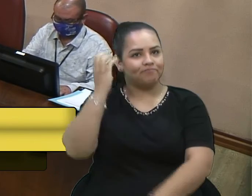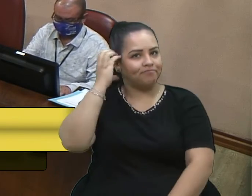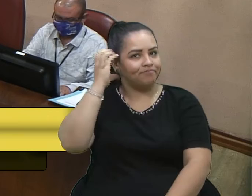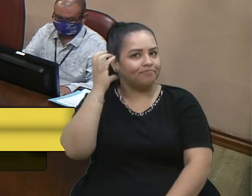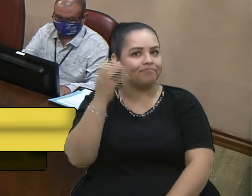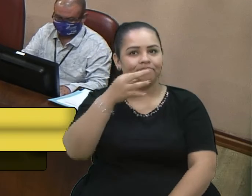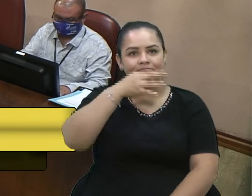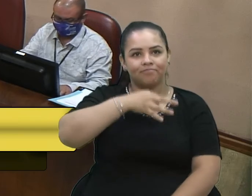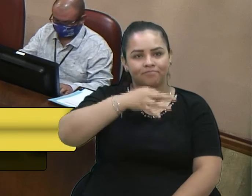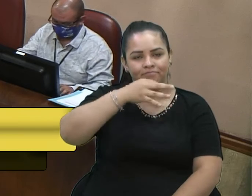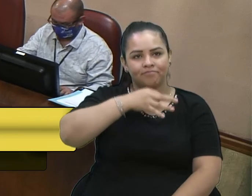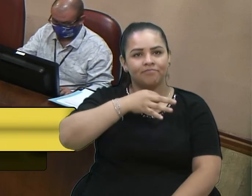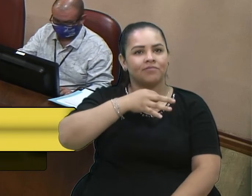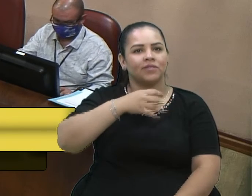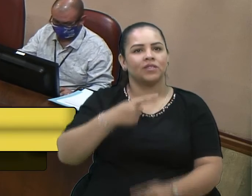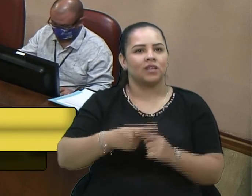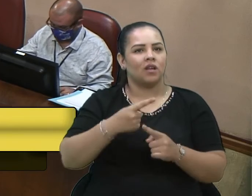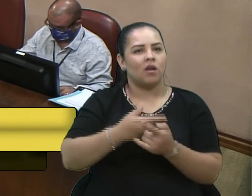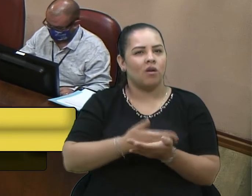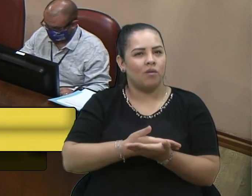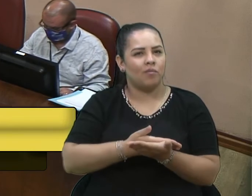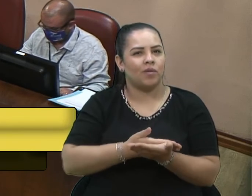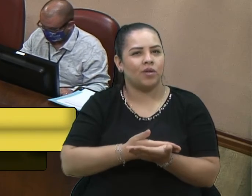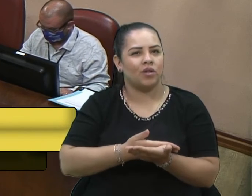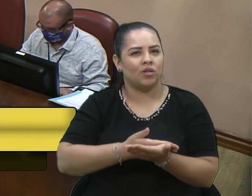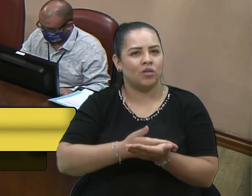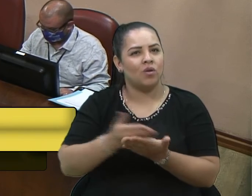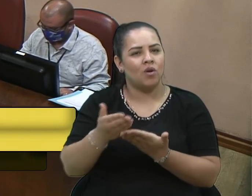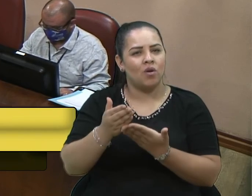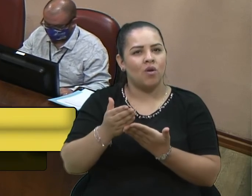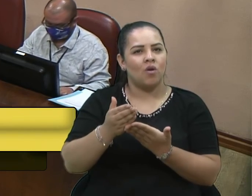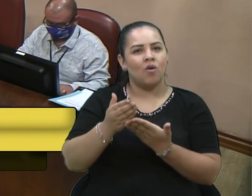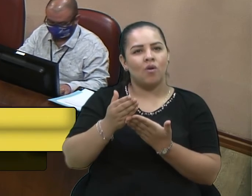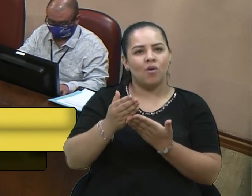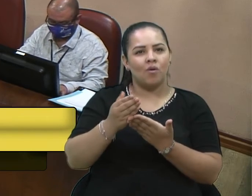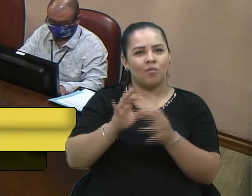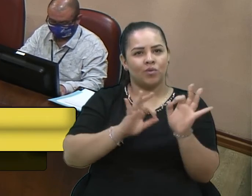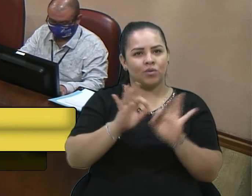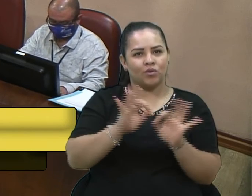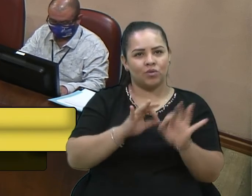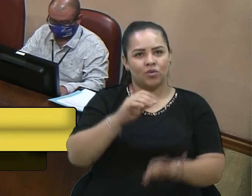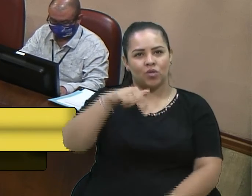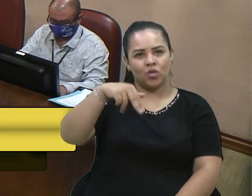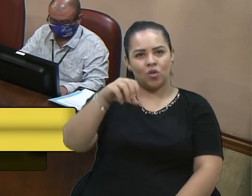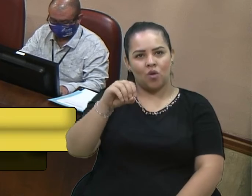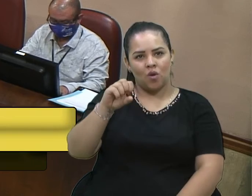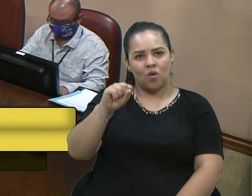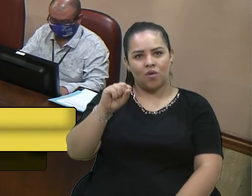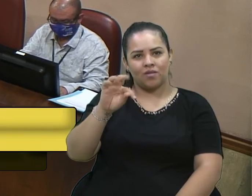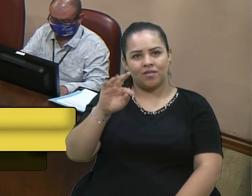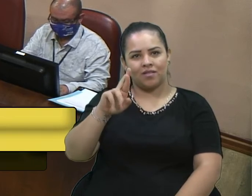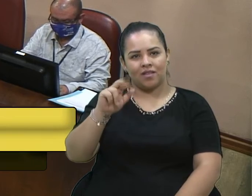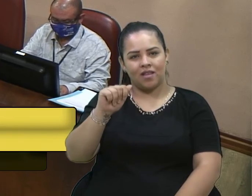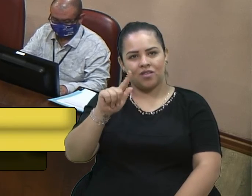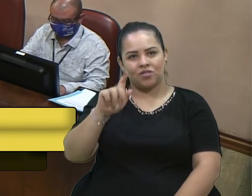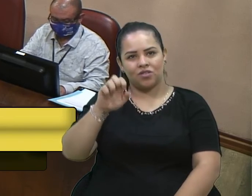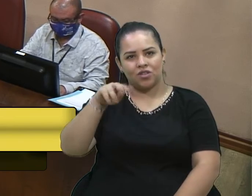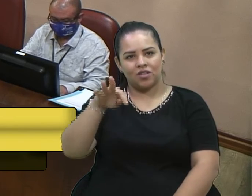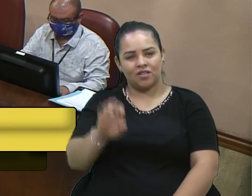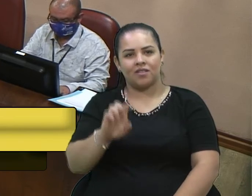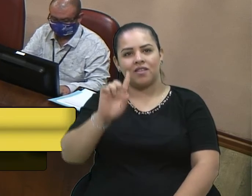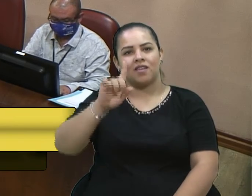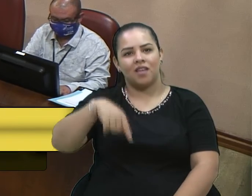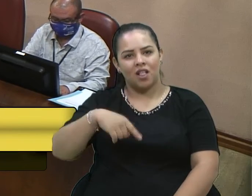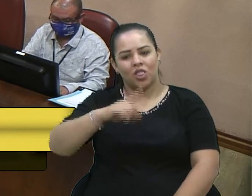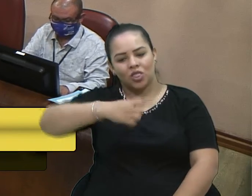domingo pela manhã, iniciou o programa Nostra Gente, Coladir Brandalise, totalmente voltado à cultura